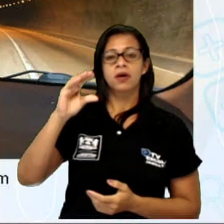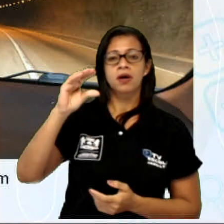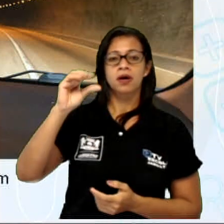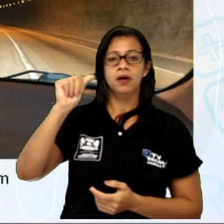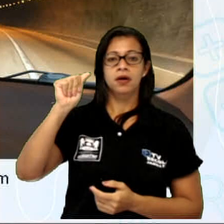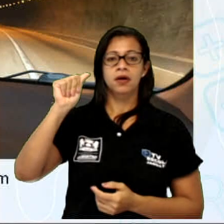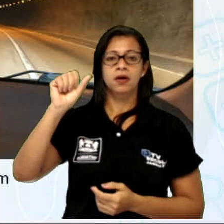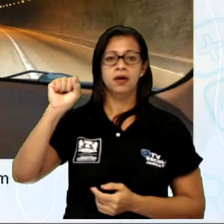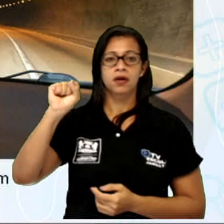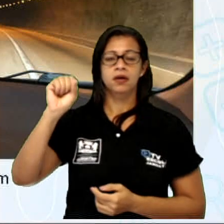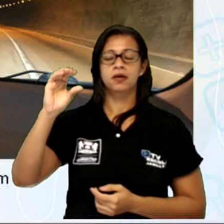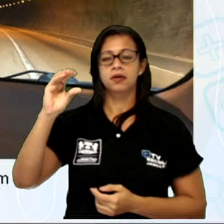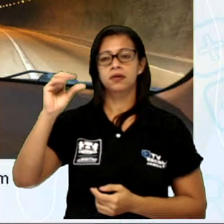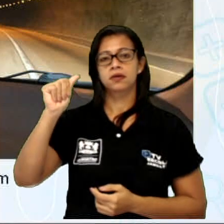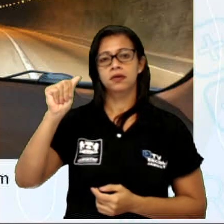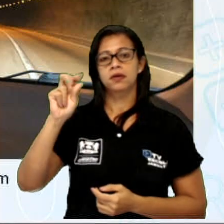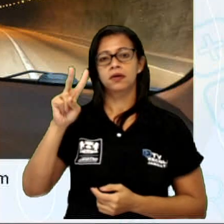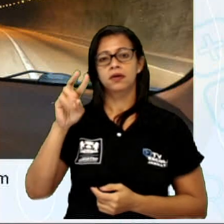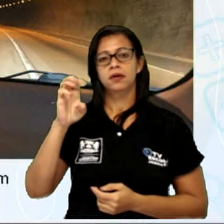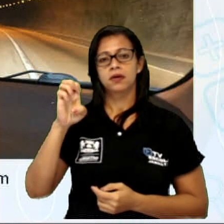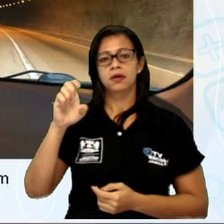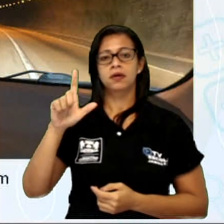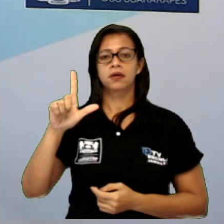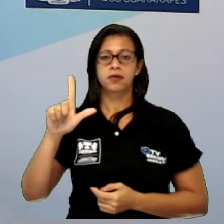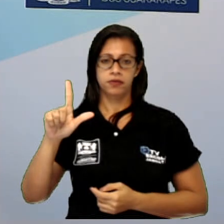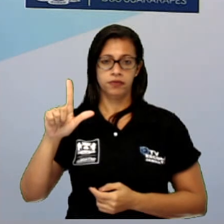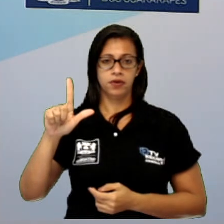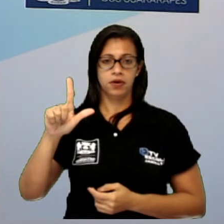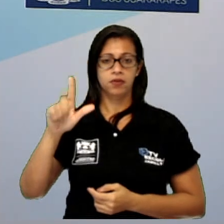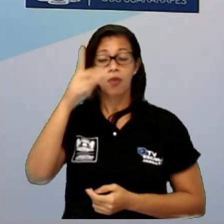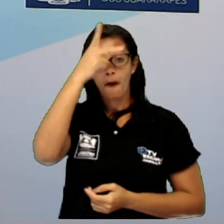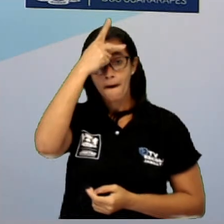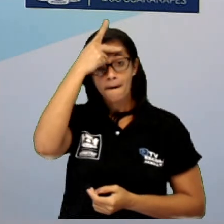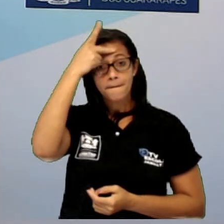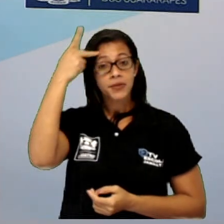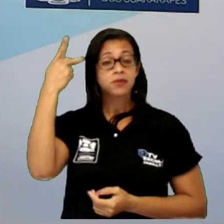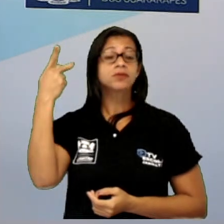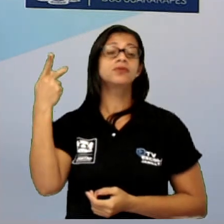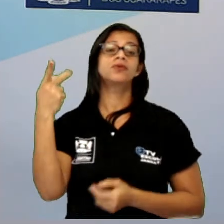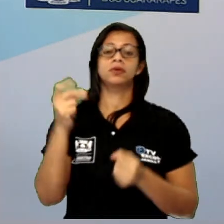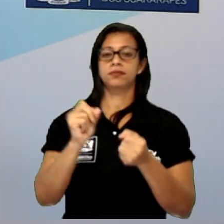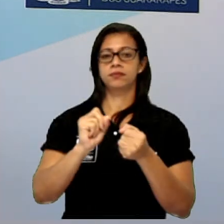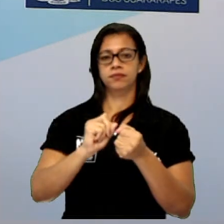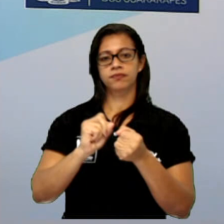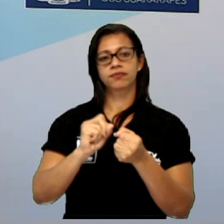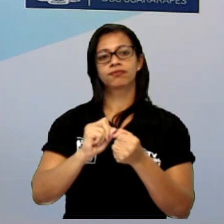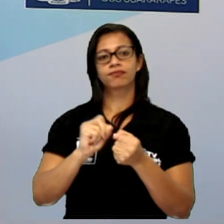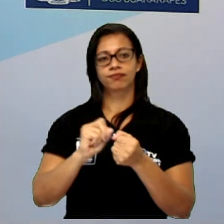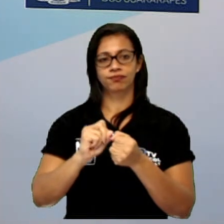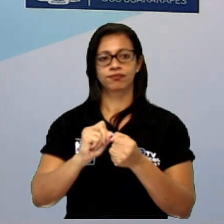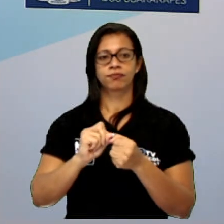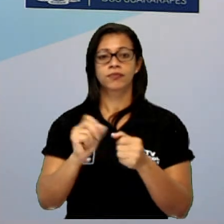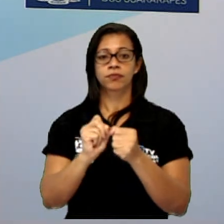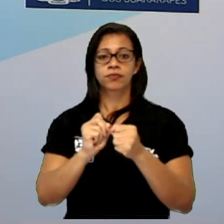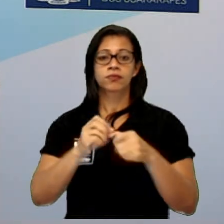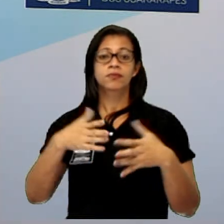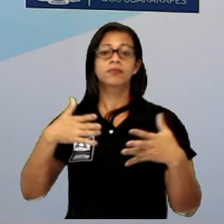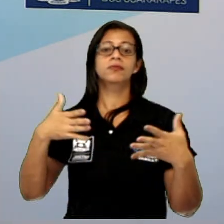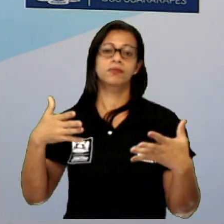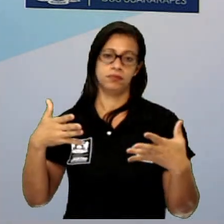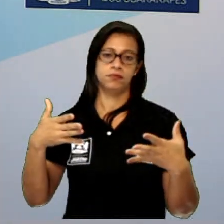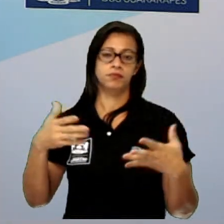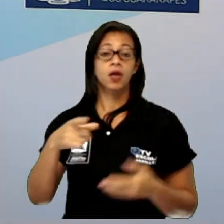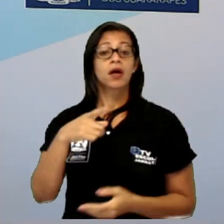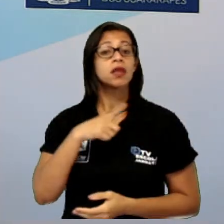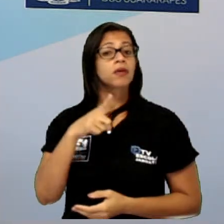transformar essa paisagem, tá? Nessa primeira imagem que vocês estão vendo, várias explosões aconteceram aí